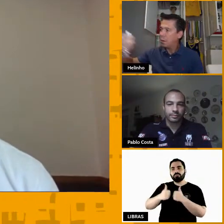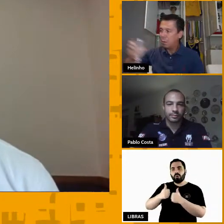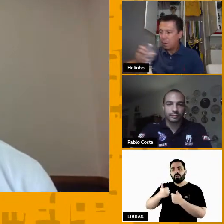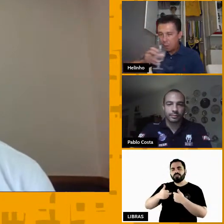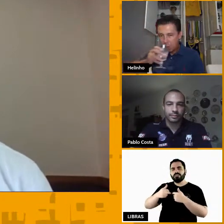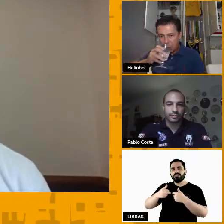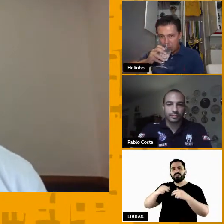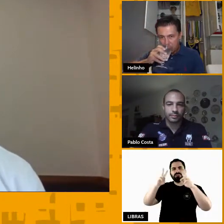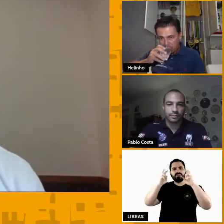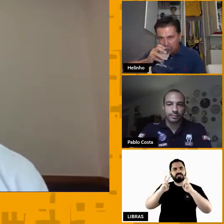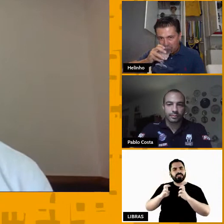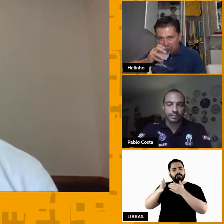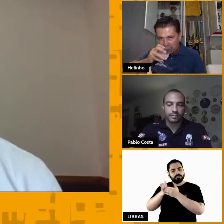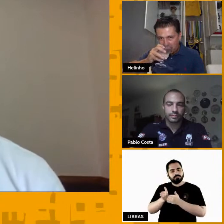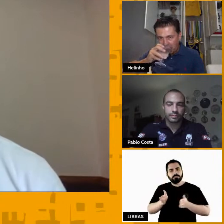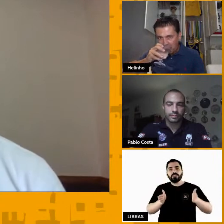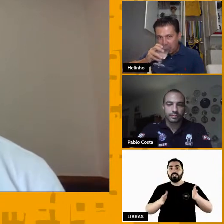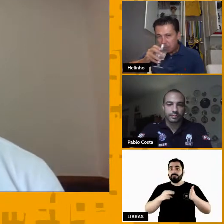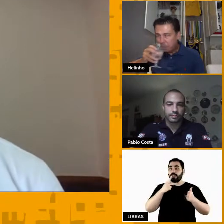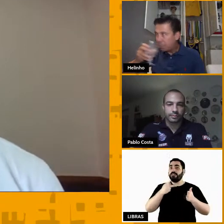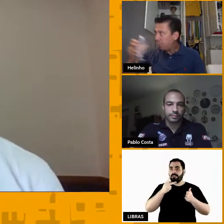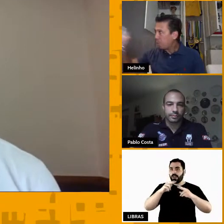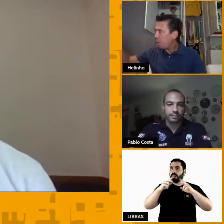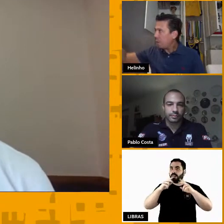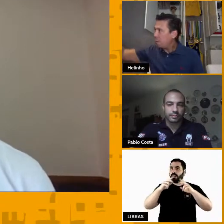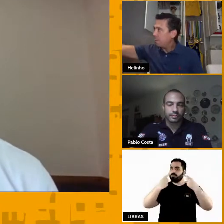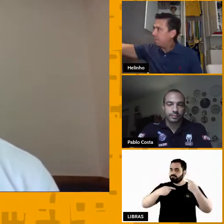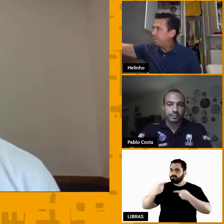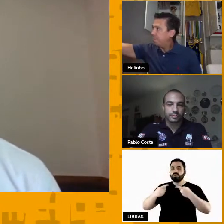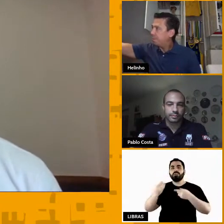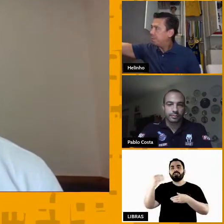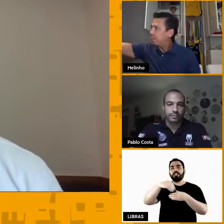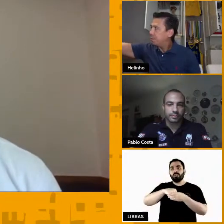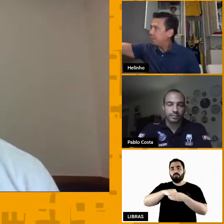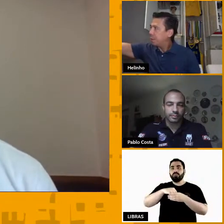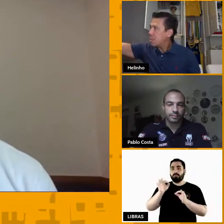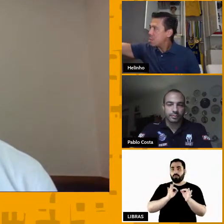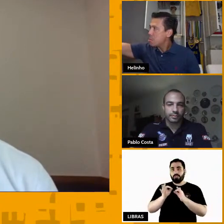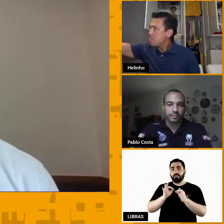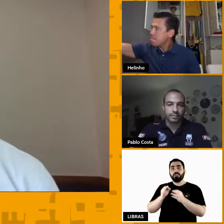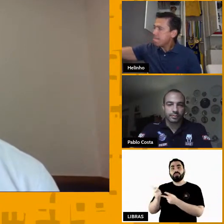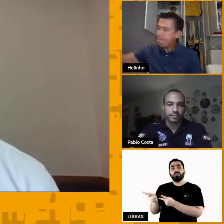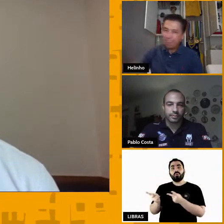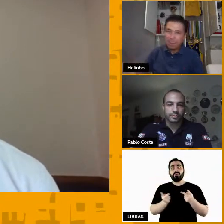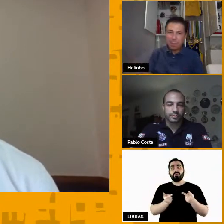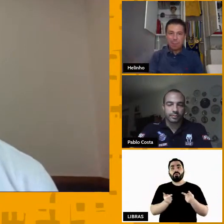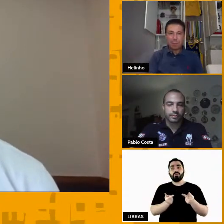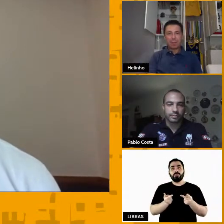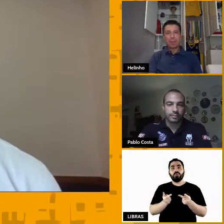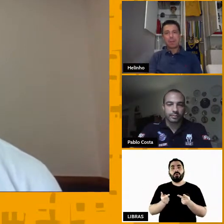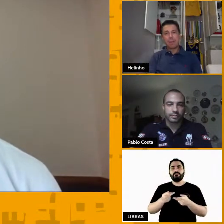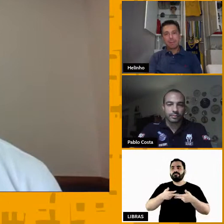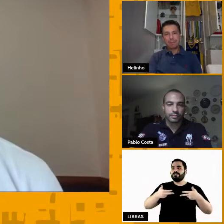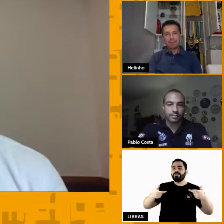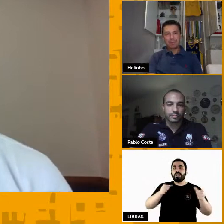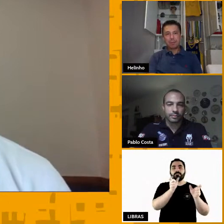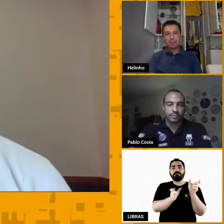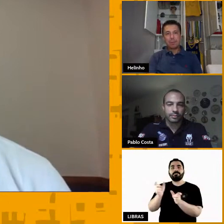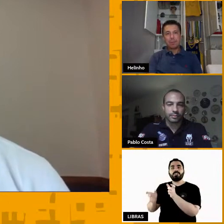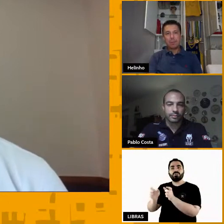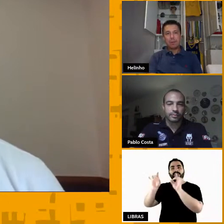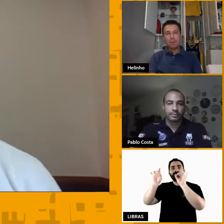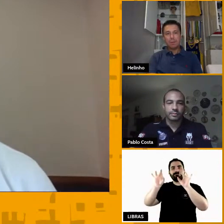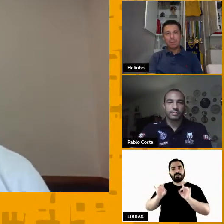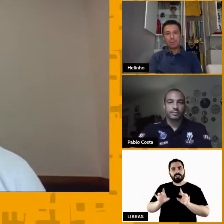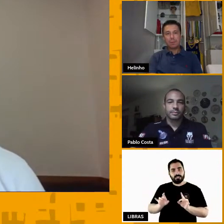longo do projeto. Nós convidamos pessoas especiais para dar esse início, para fazer esse projeto